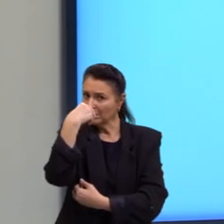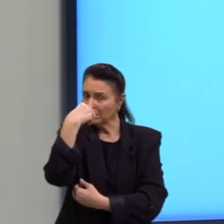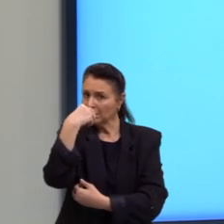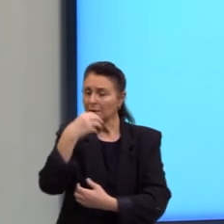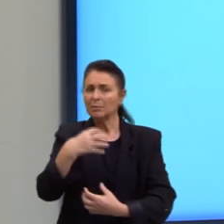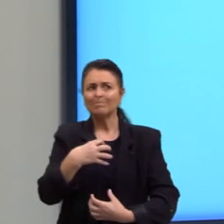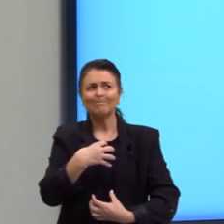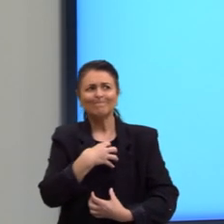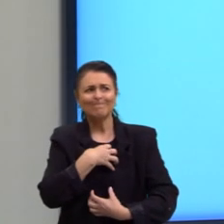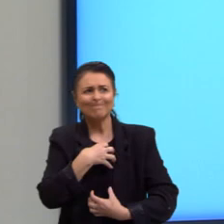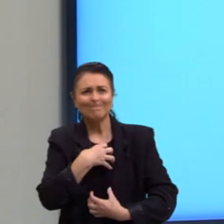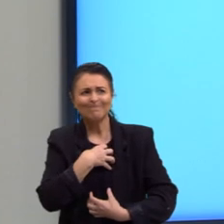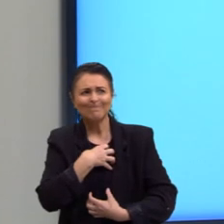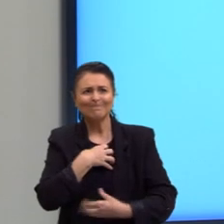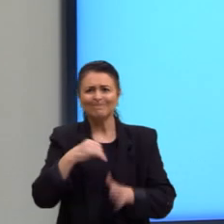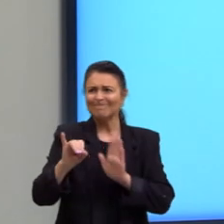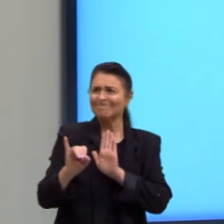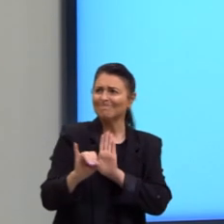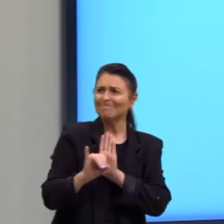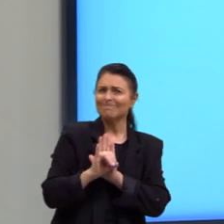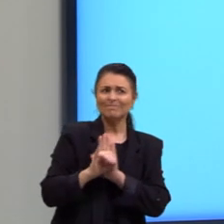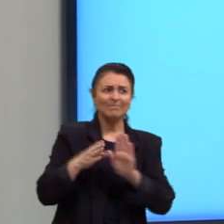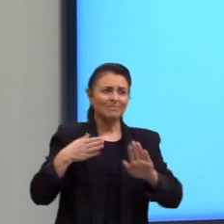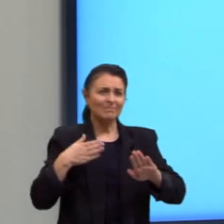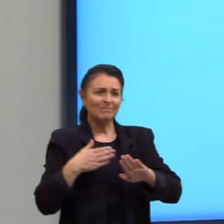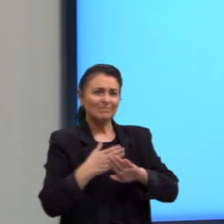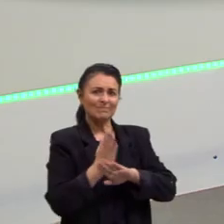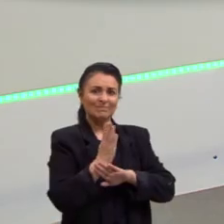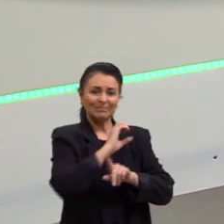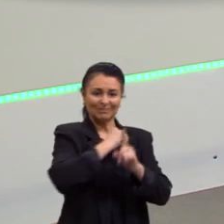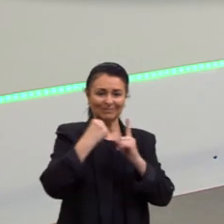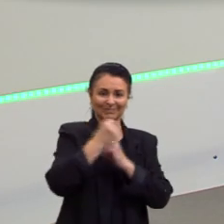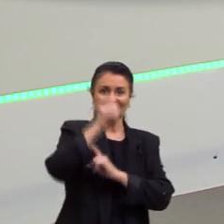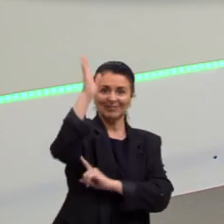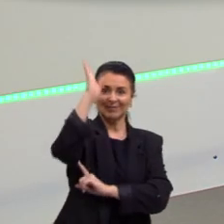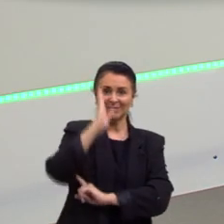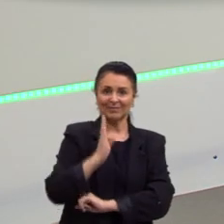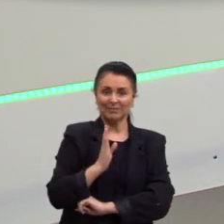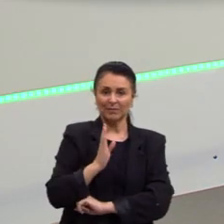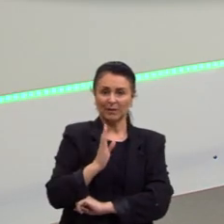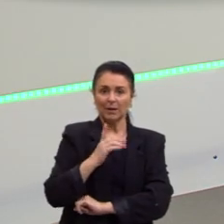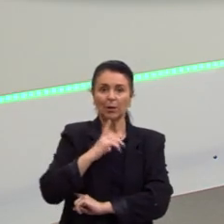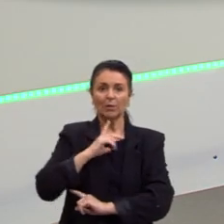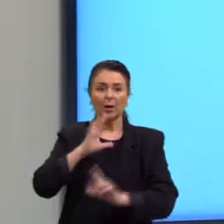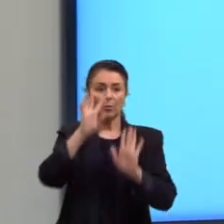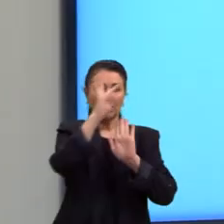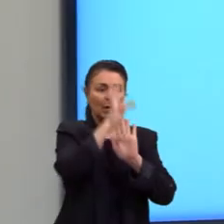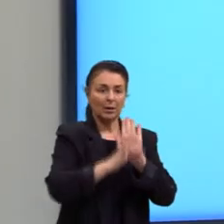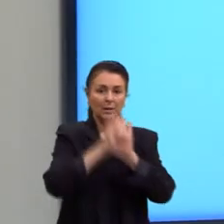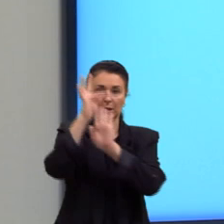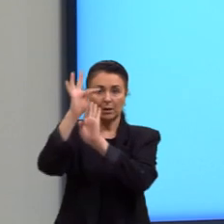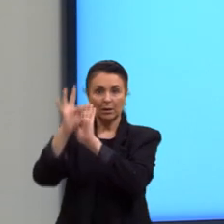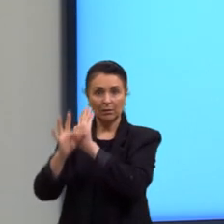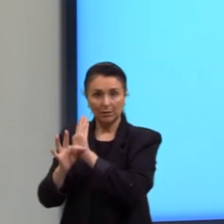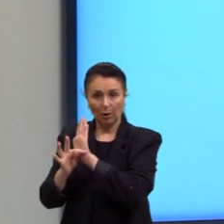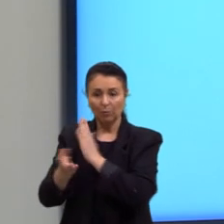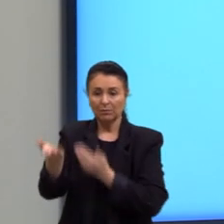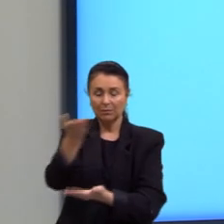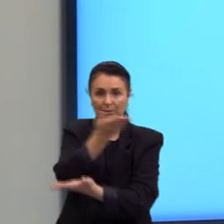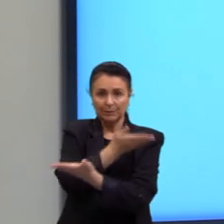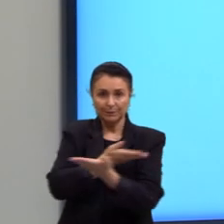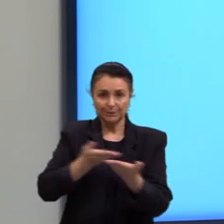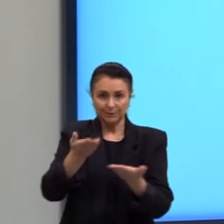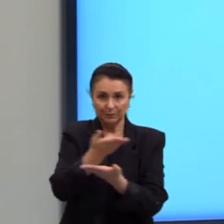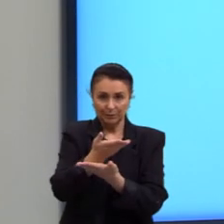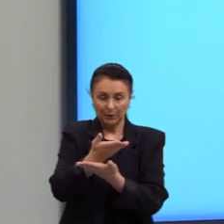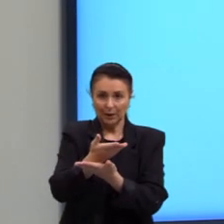sentimento de identificação como brasileiro. Eu tenho aqui uma intertextualidade por paráfrase. Caio Prado